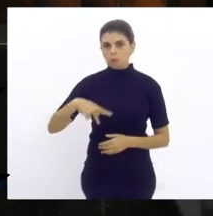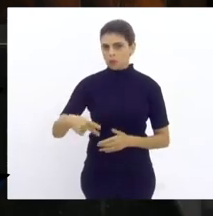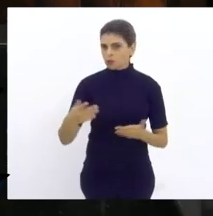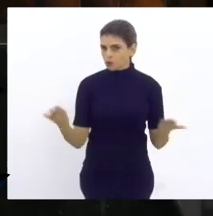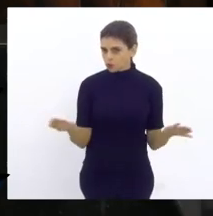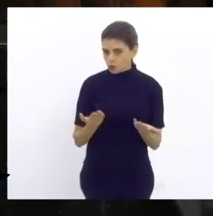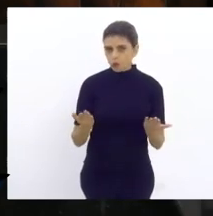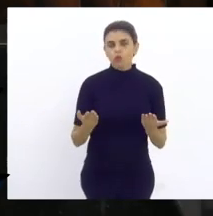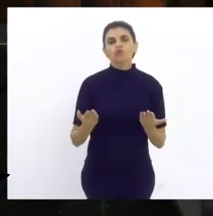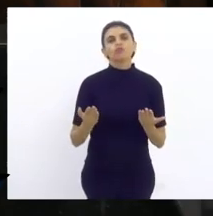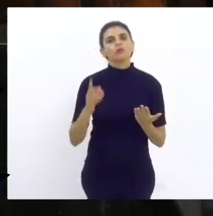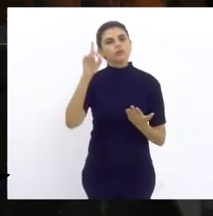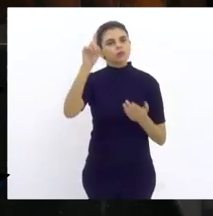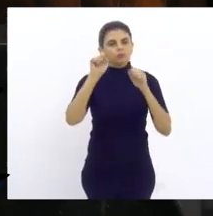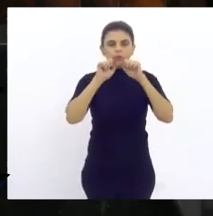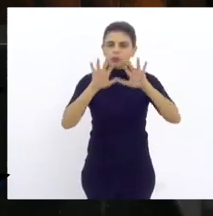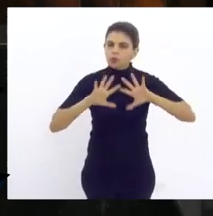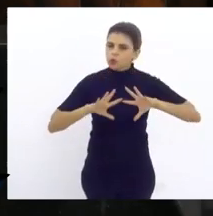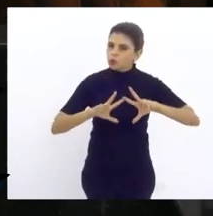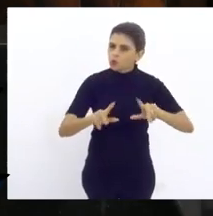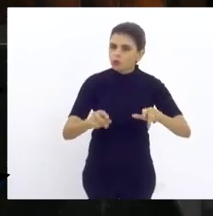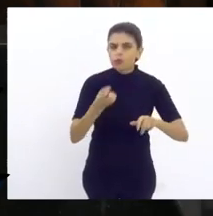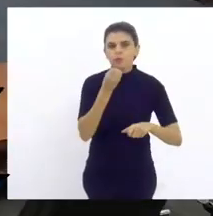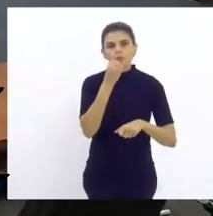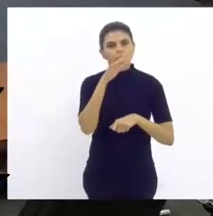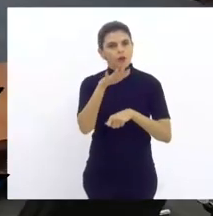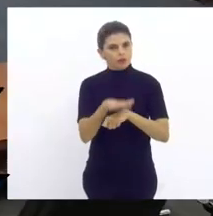sessão aí, conta comigo, Deus abençoe a todos, uma boa tarde.